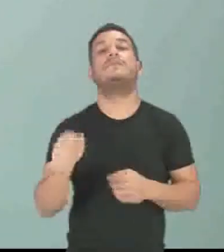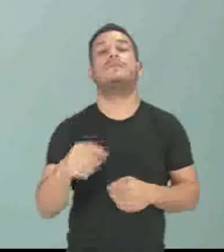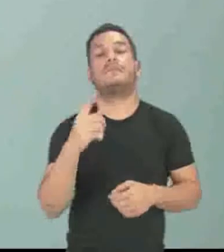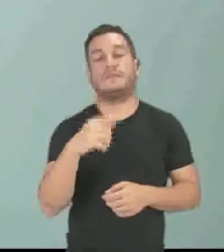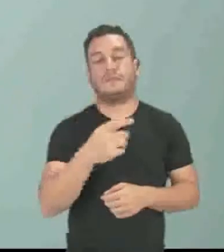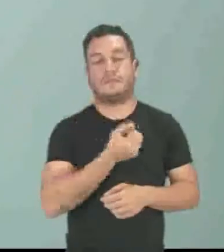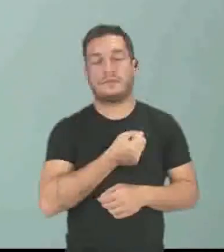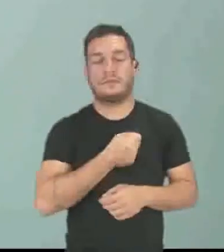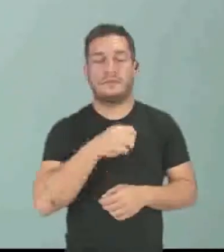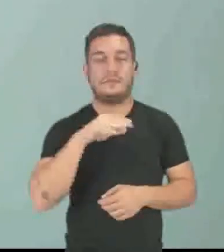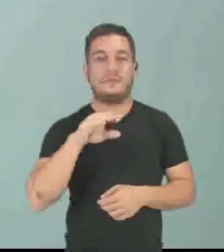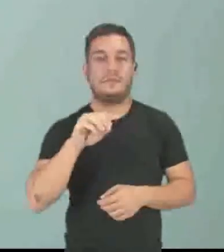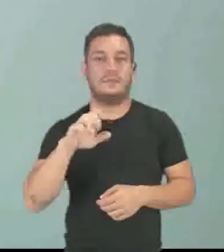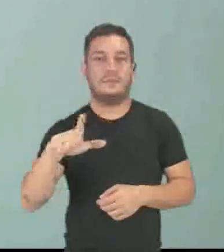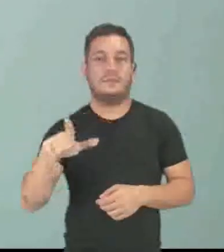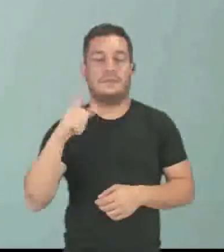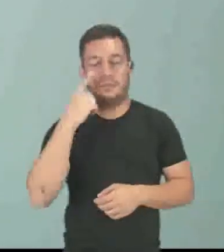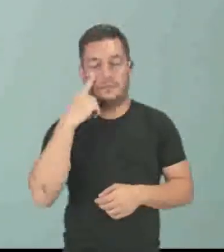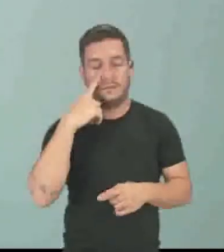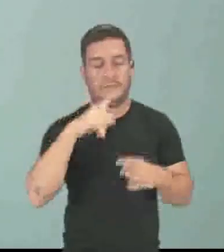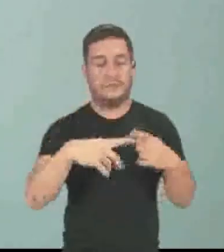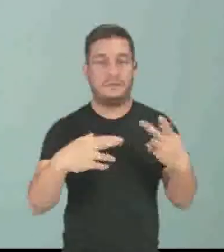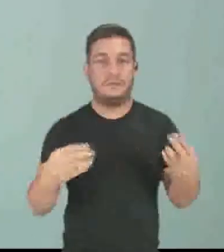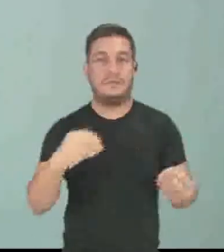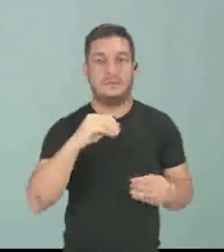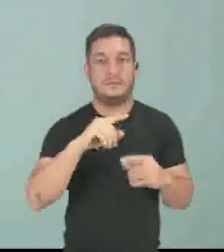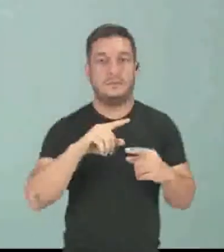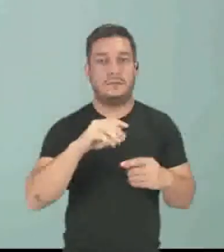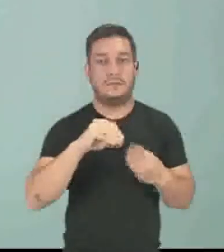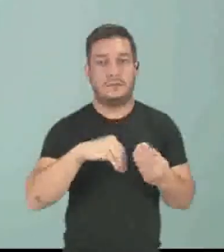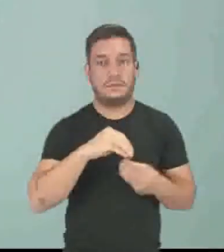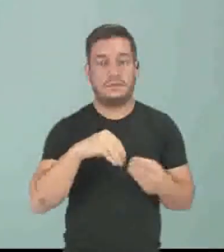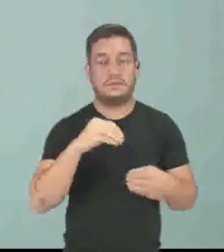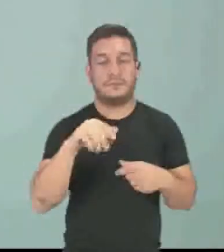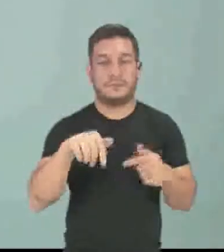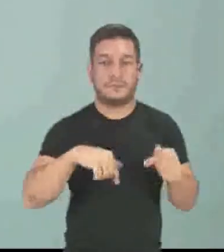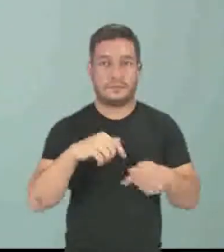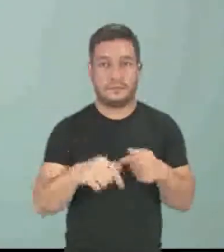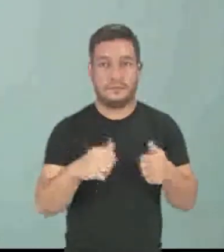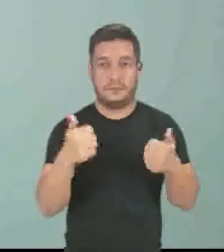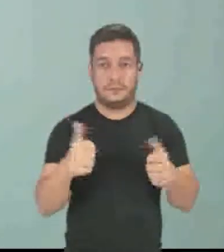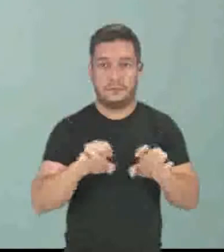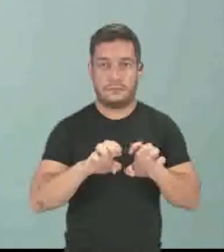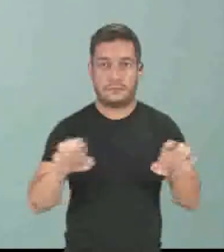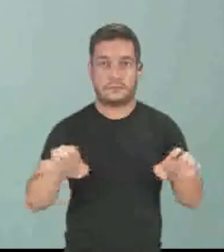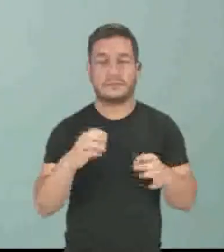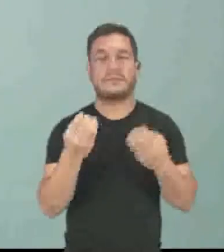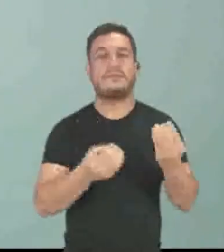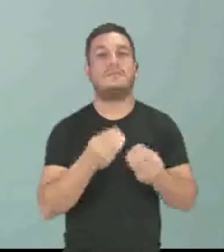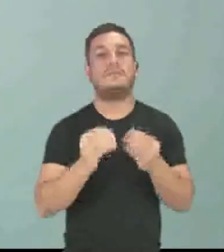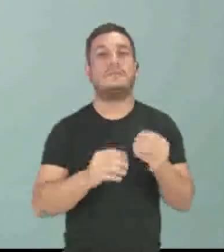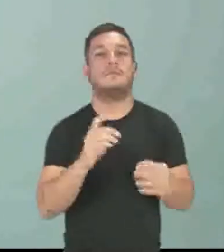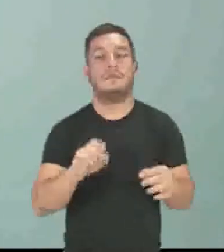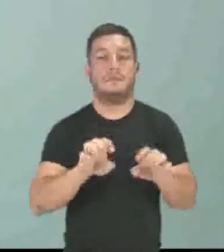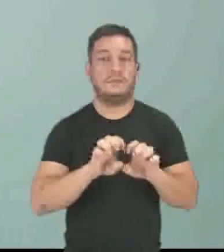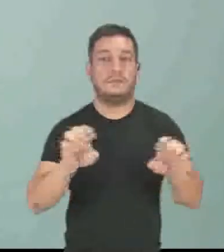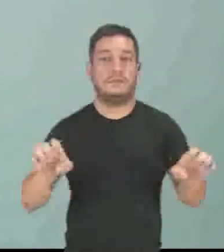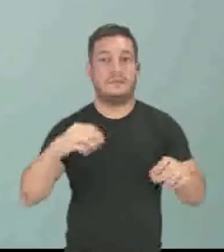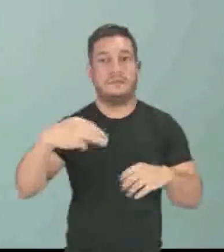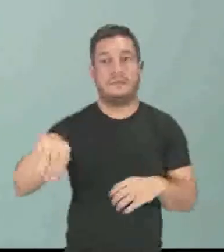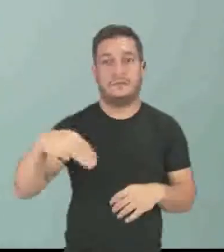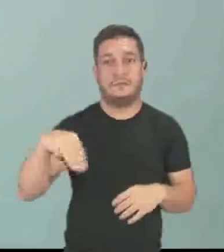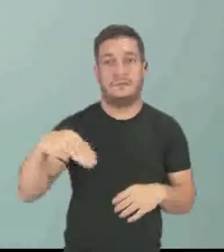coeficiente estequiométrico dessa substância na equação química. Ok? Então, como que vai ficar essa equação